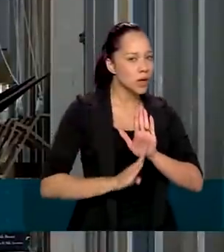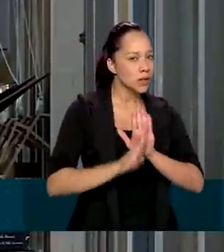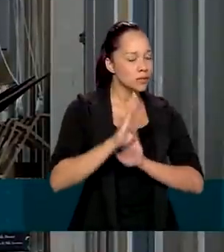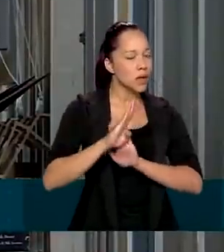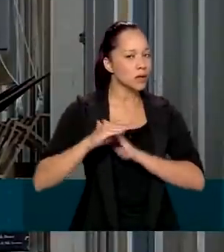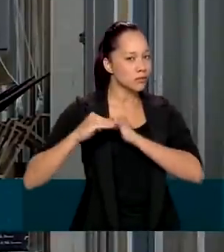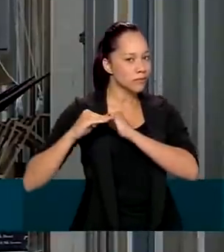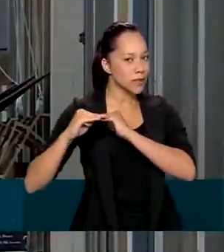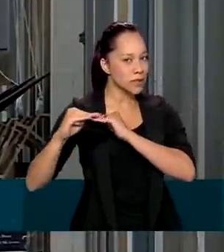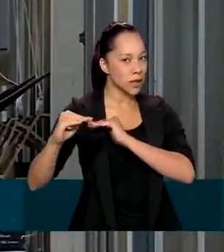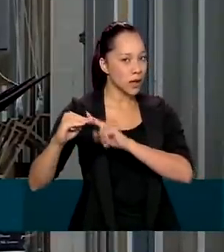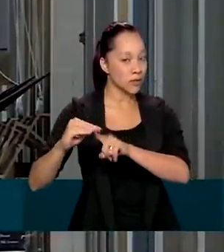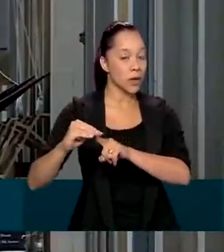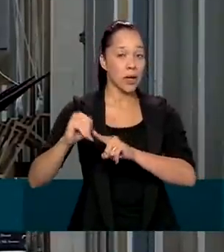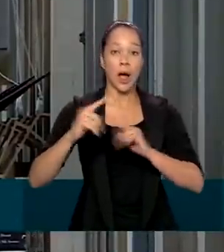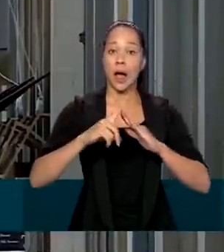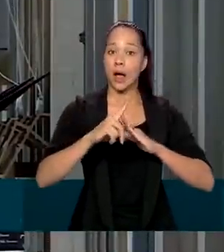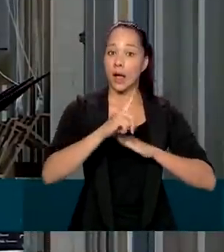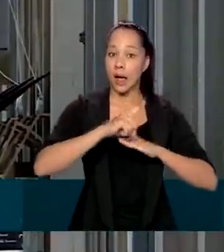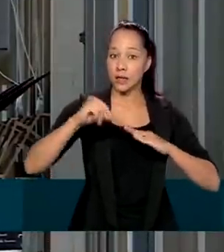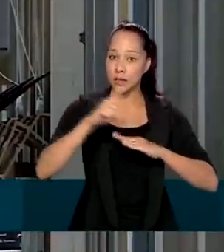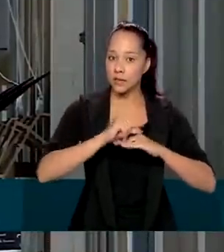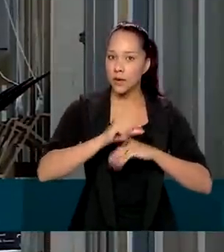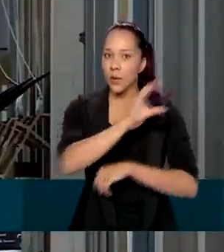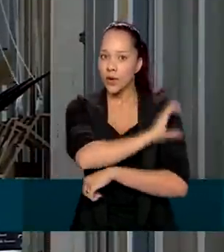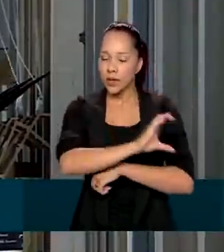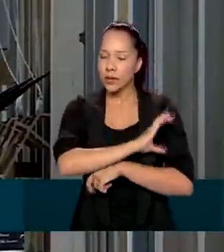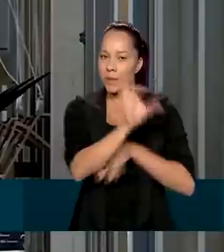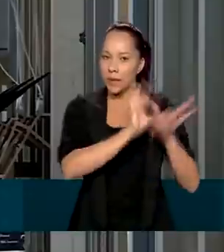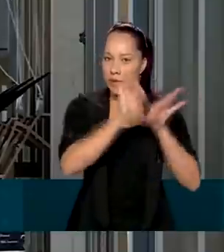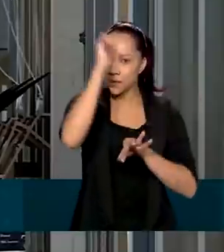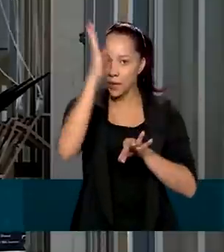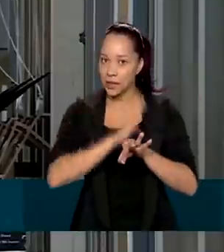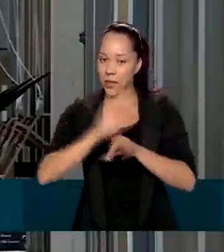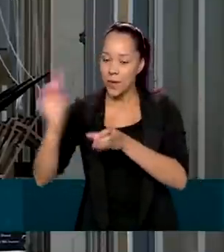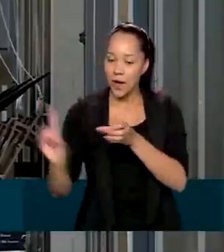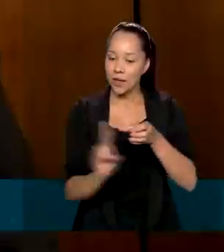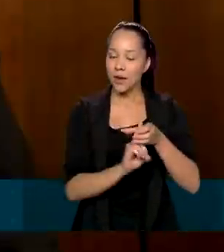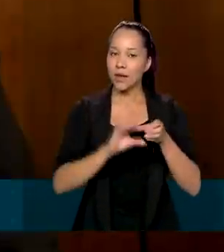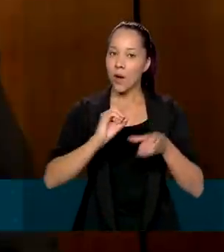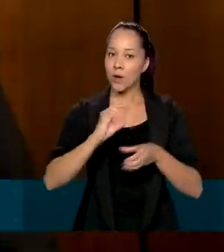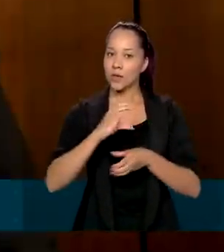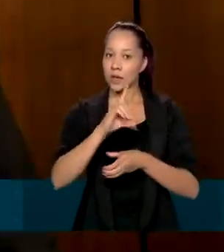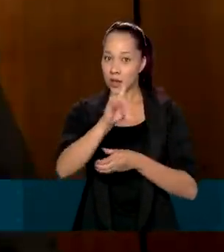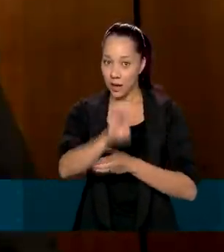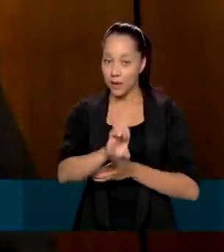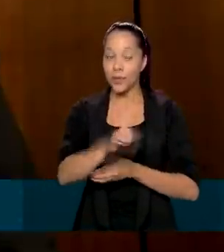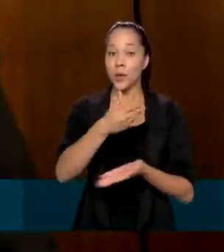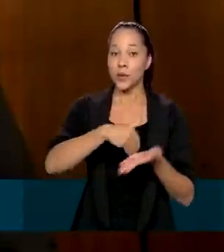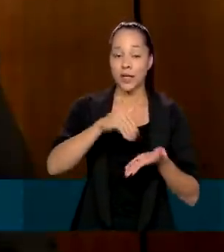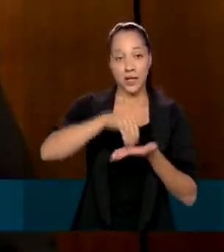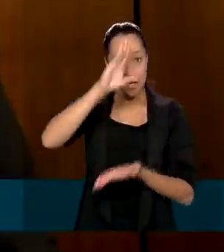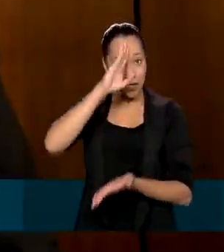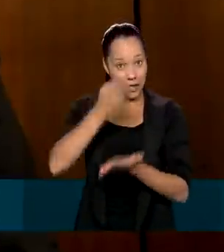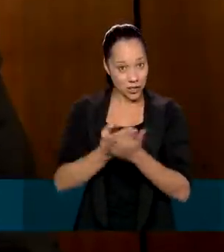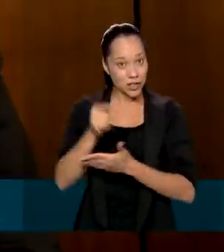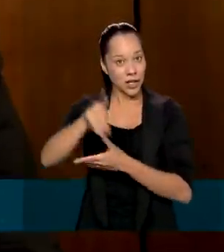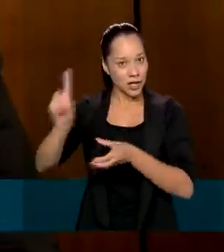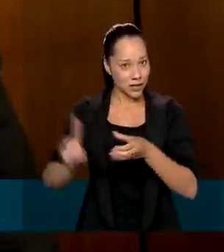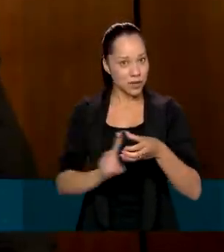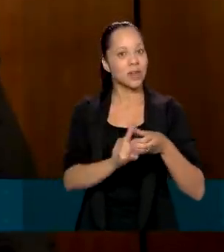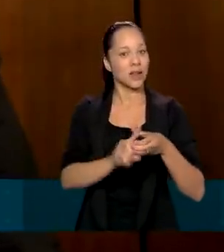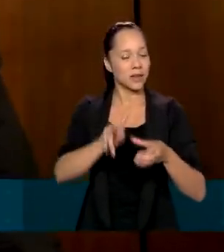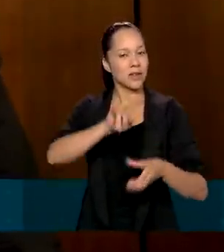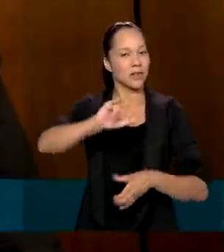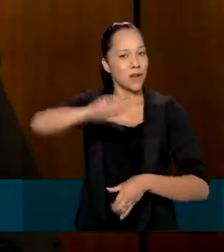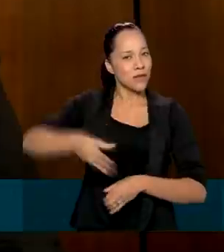estável. A Casa Civil coordena a preparação do Brasil para a entrada na OCDE. O secretário acredita que este ingresso será